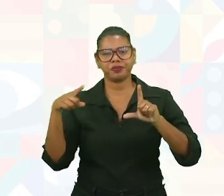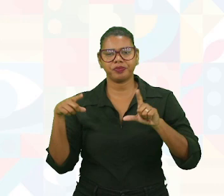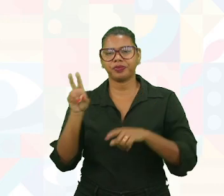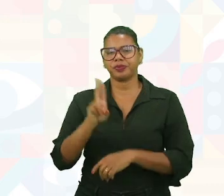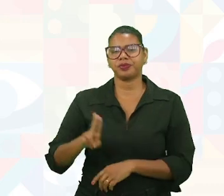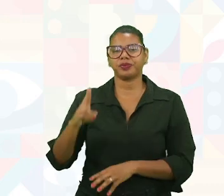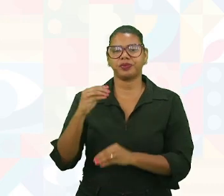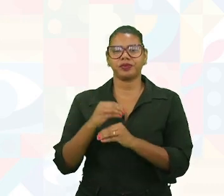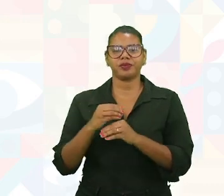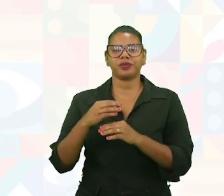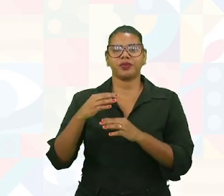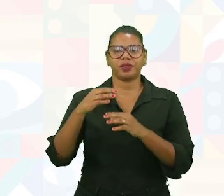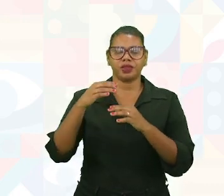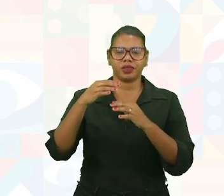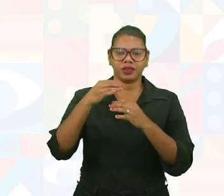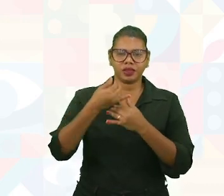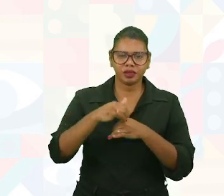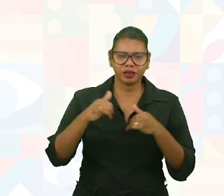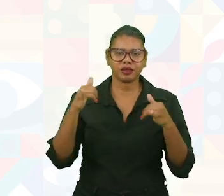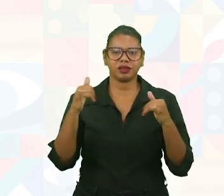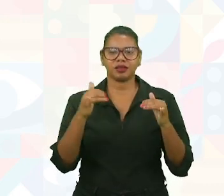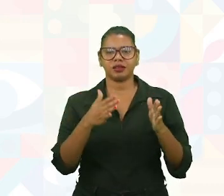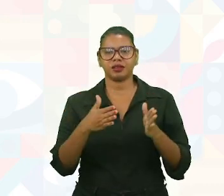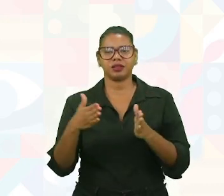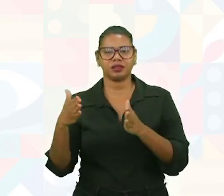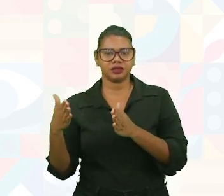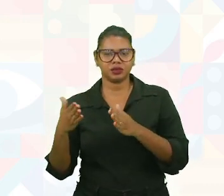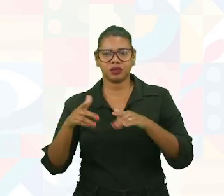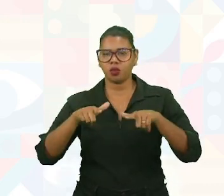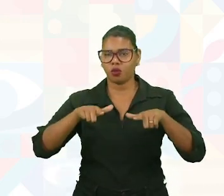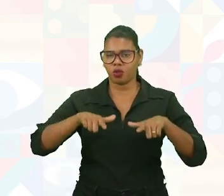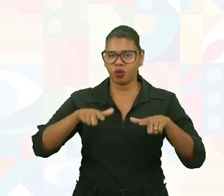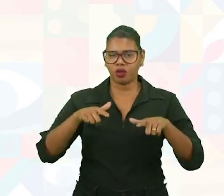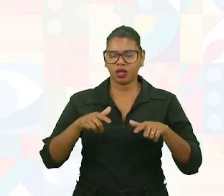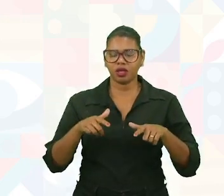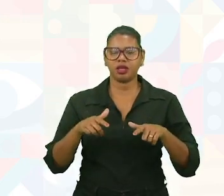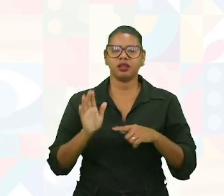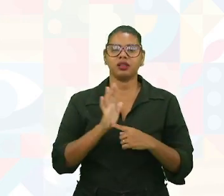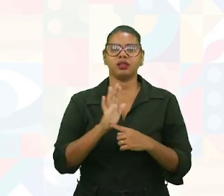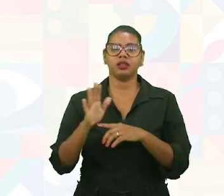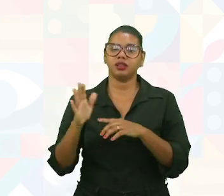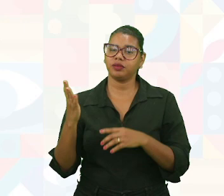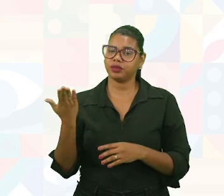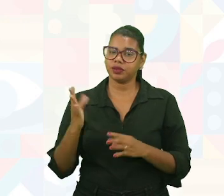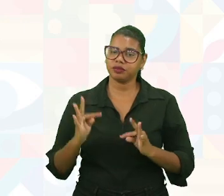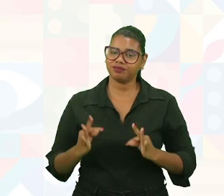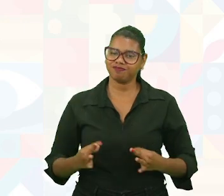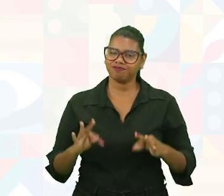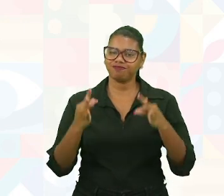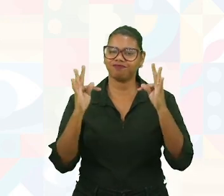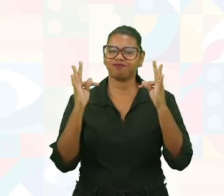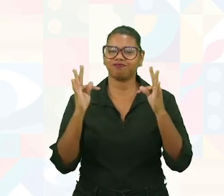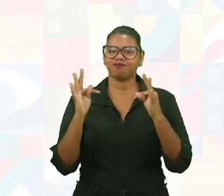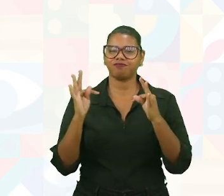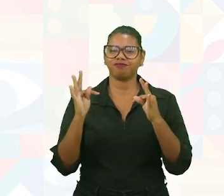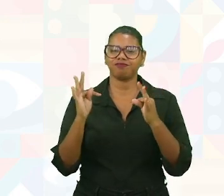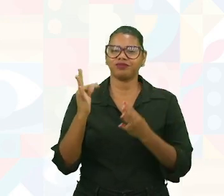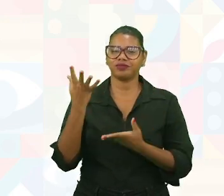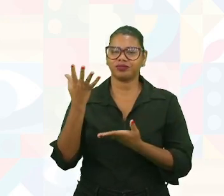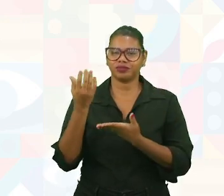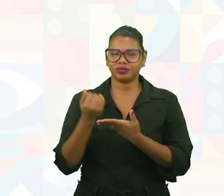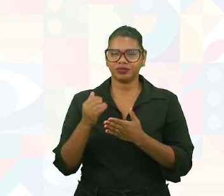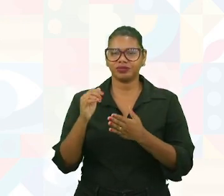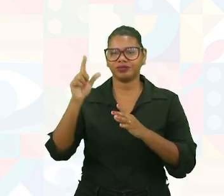aquele corredor, aquele ambiente. Então a tecnologia, ela traz esse consumo de energia